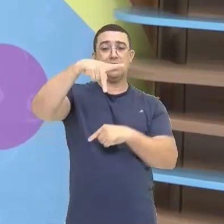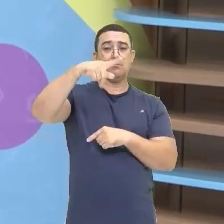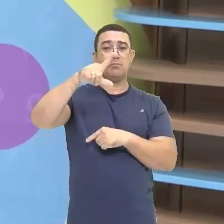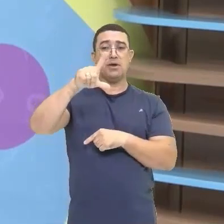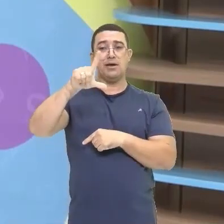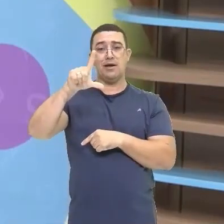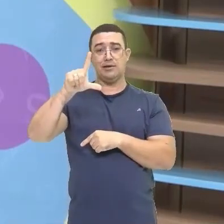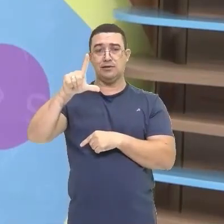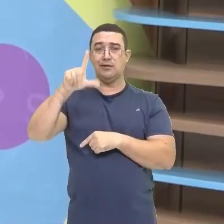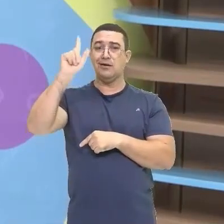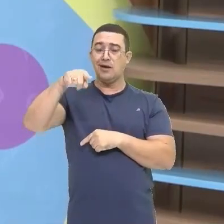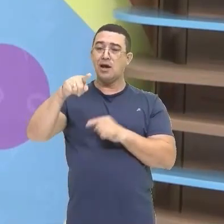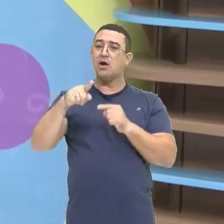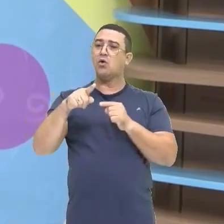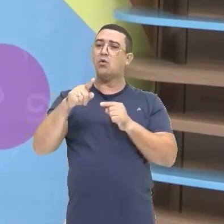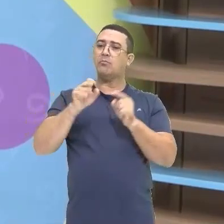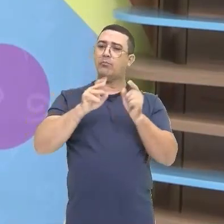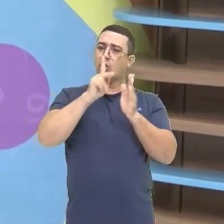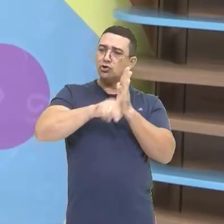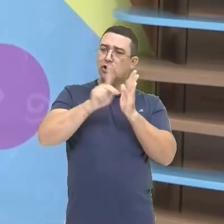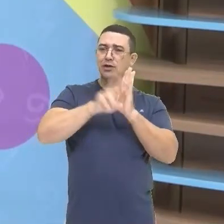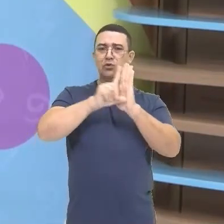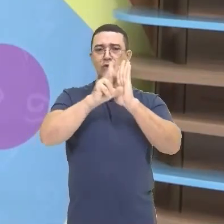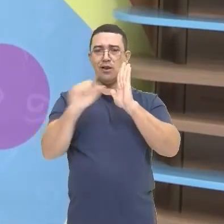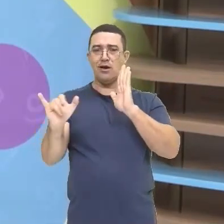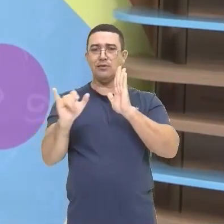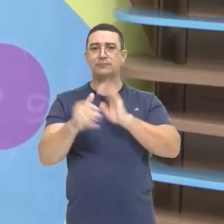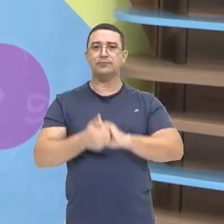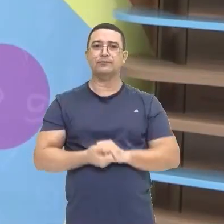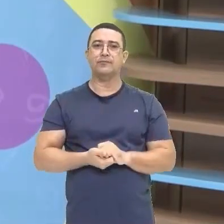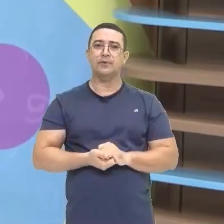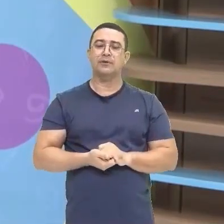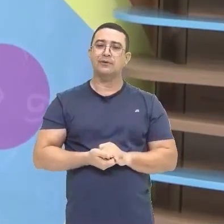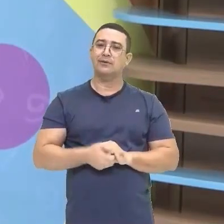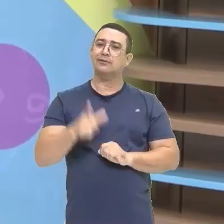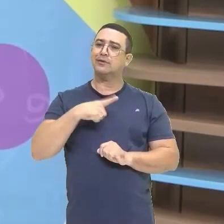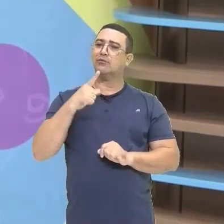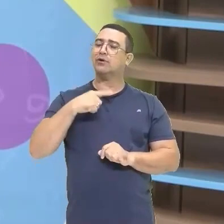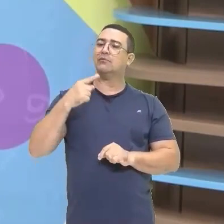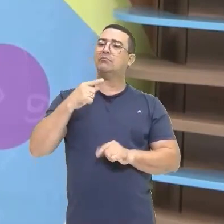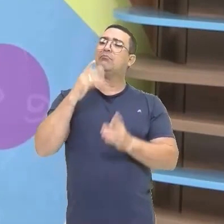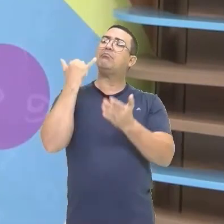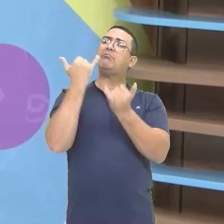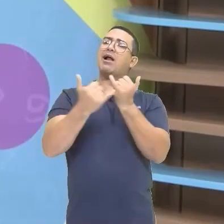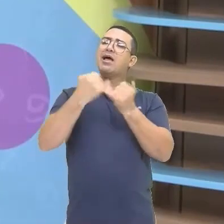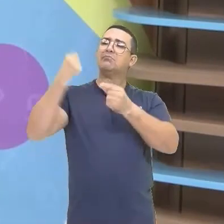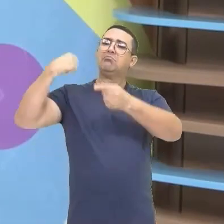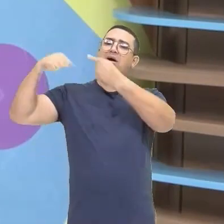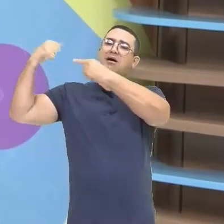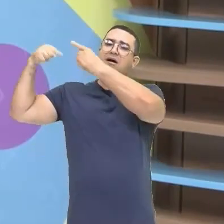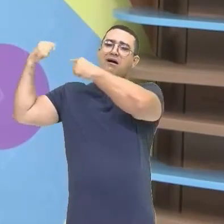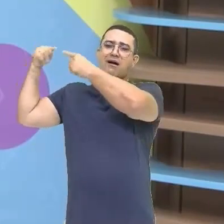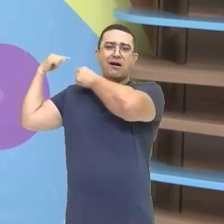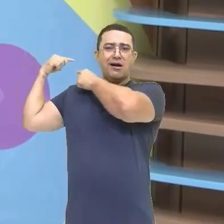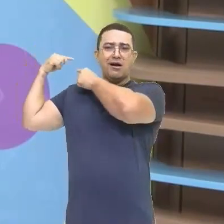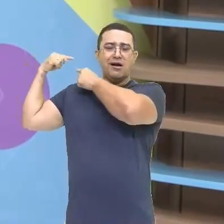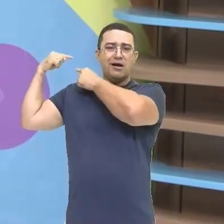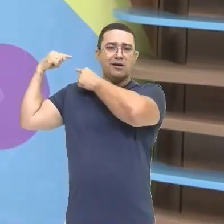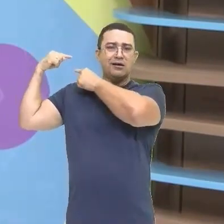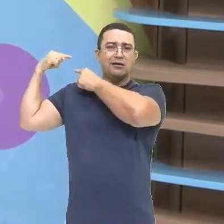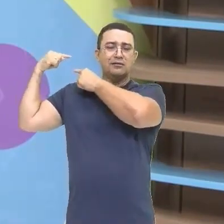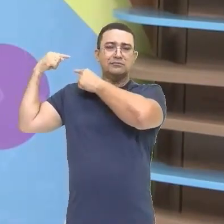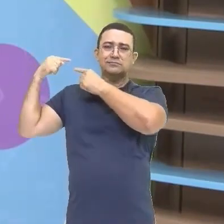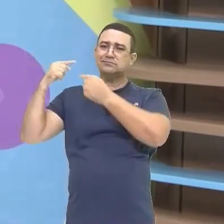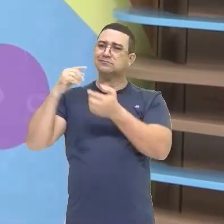Esse projeto de lei Então A gente tem aí Um retrocesso Relacionado justamente A questão